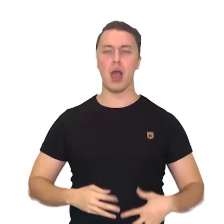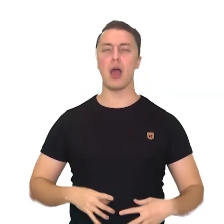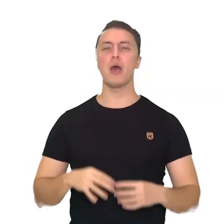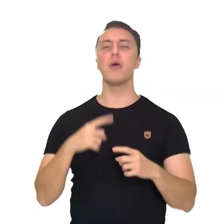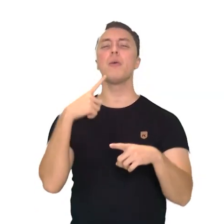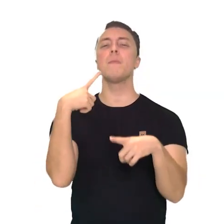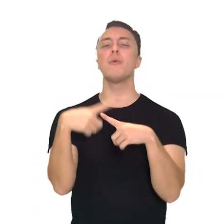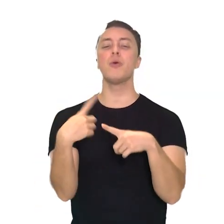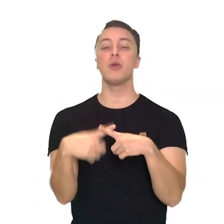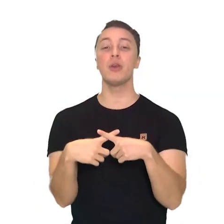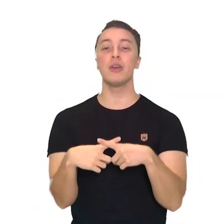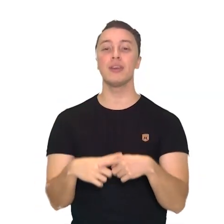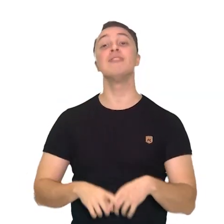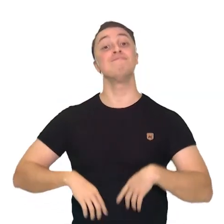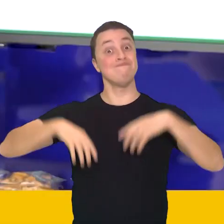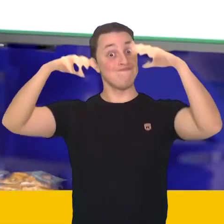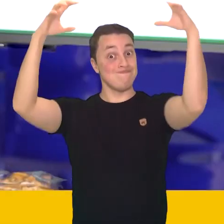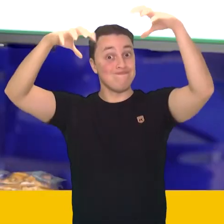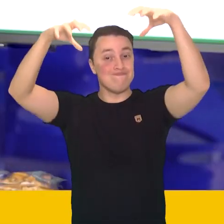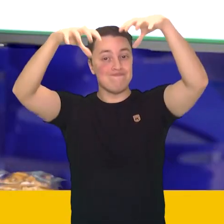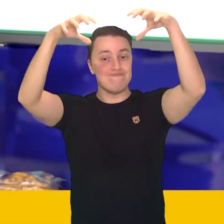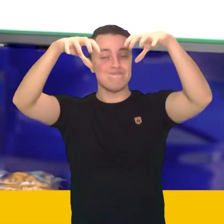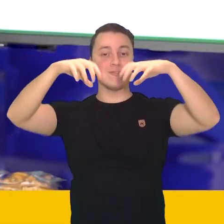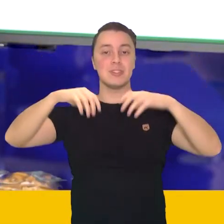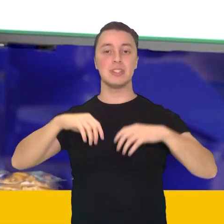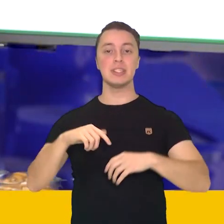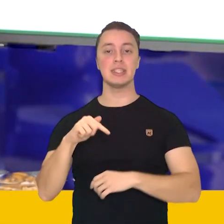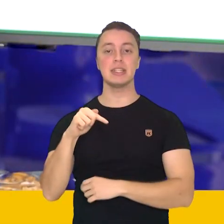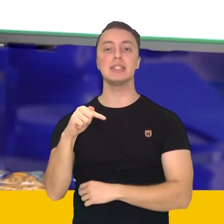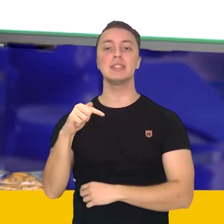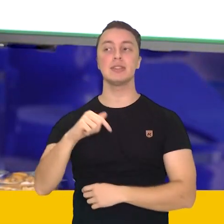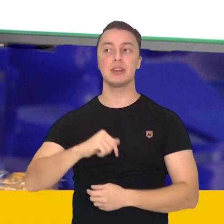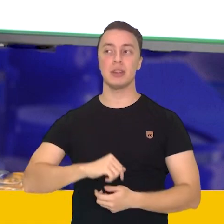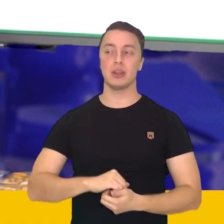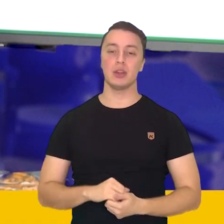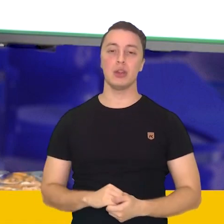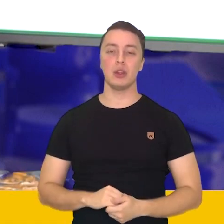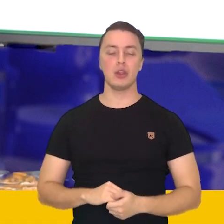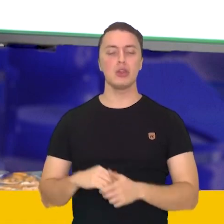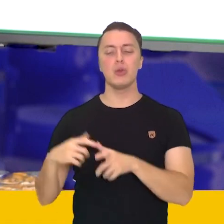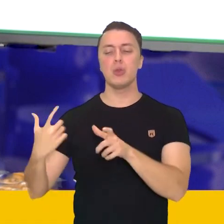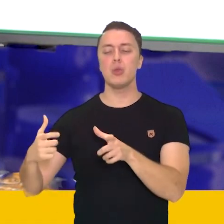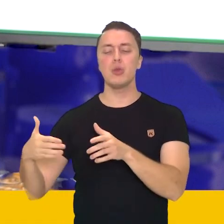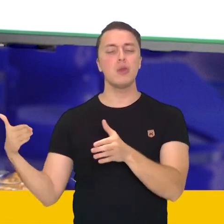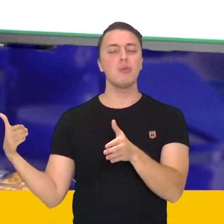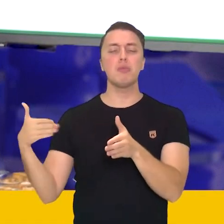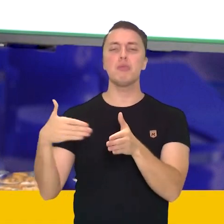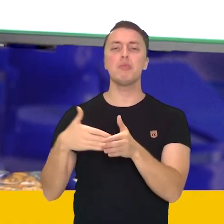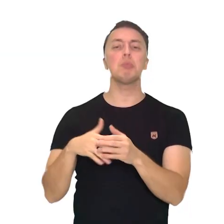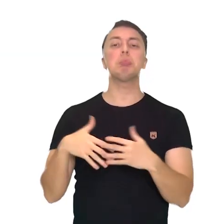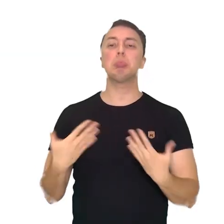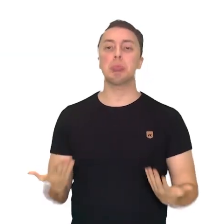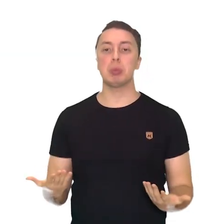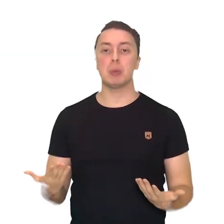Por conta da tempestade. O sétimo. Em que lugar a jovem chegou?